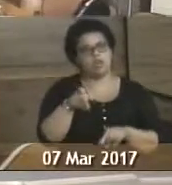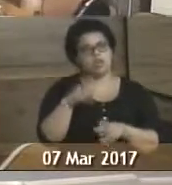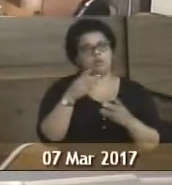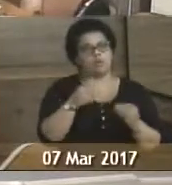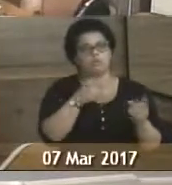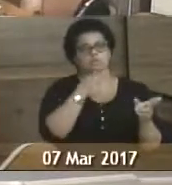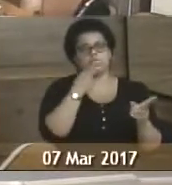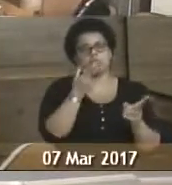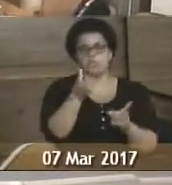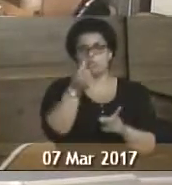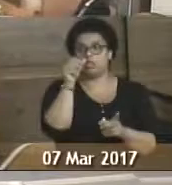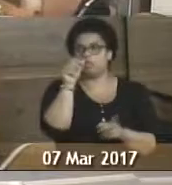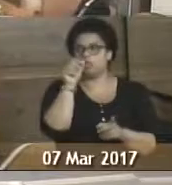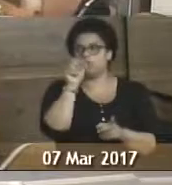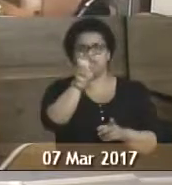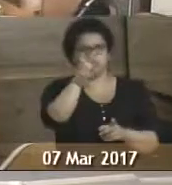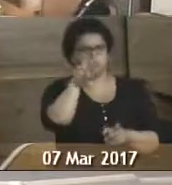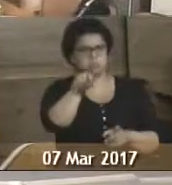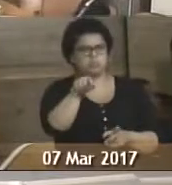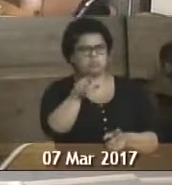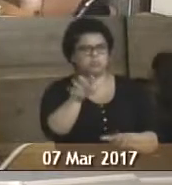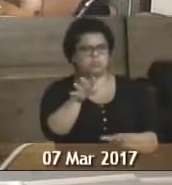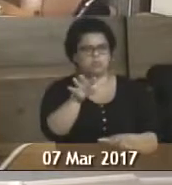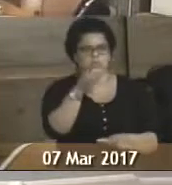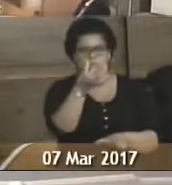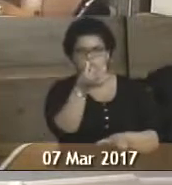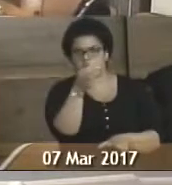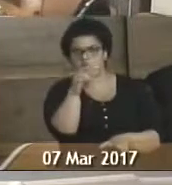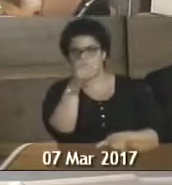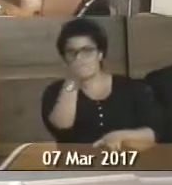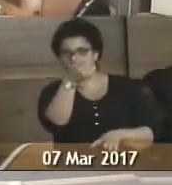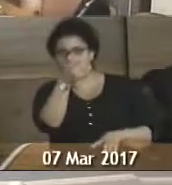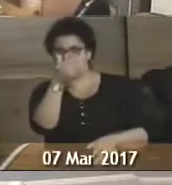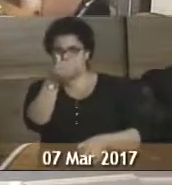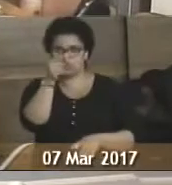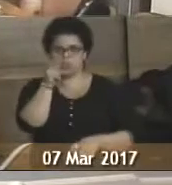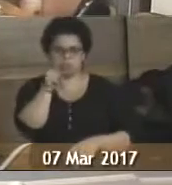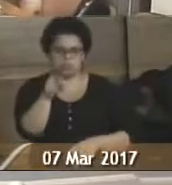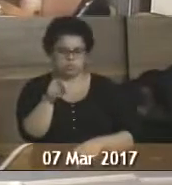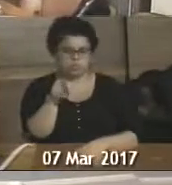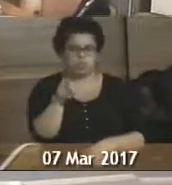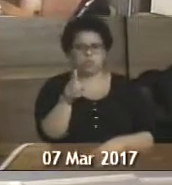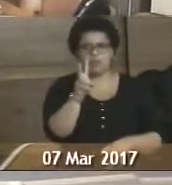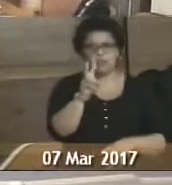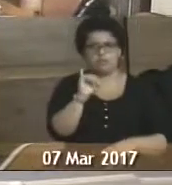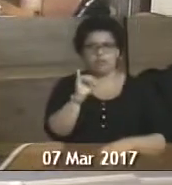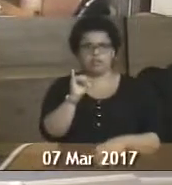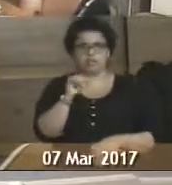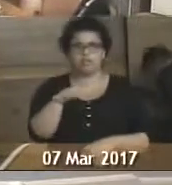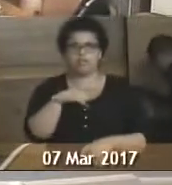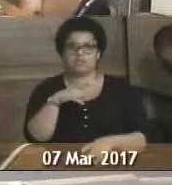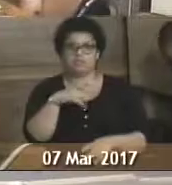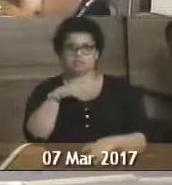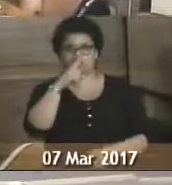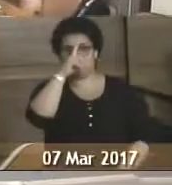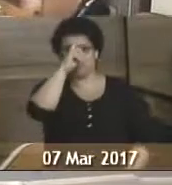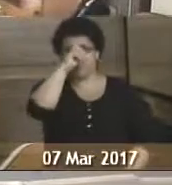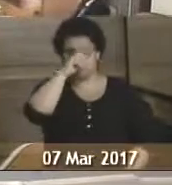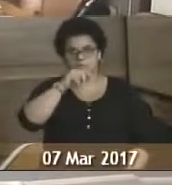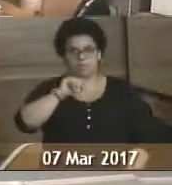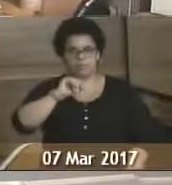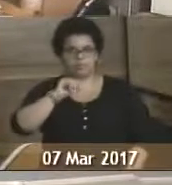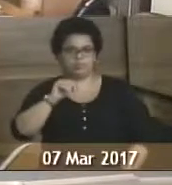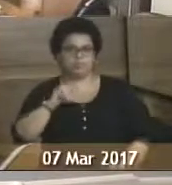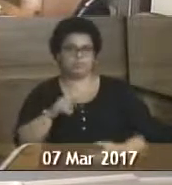como você falou, são 6 mil cidadãos, 5 mil cidadãos, Quase seis. Quase seis. E vão sobrecarregar o HDJ, vão